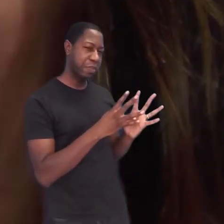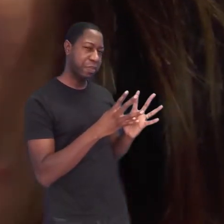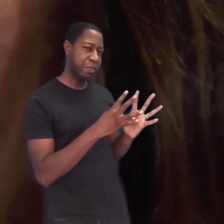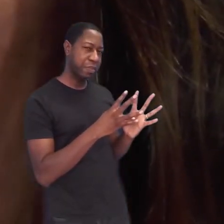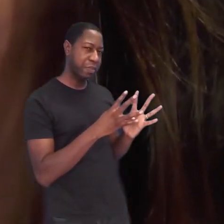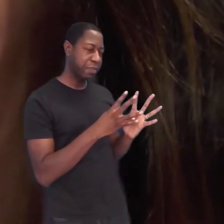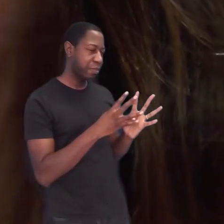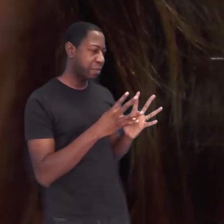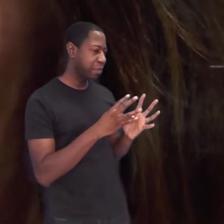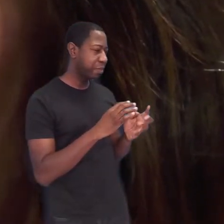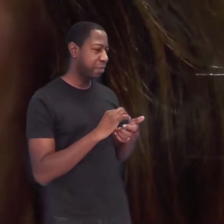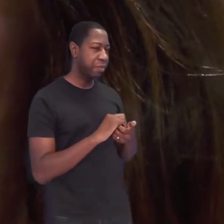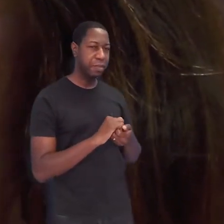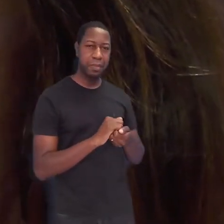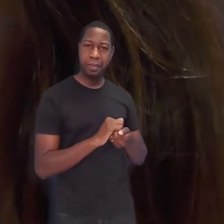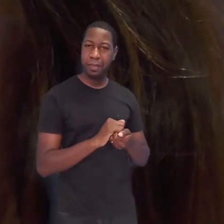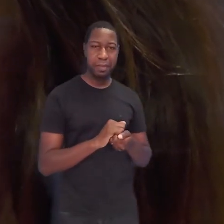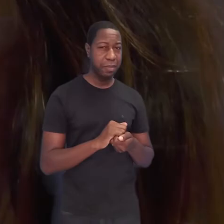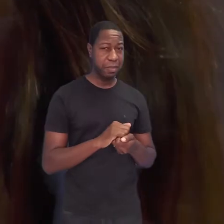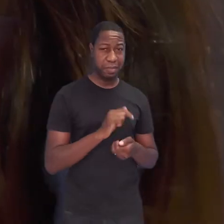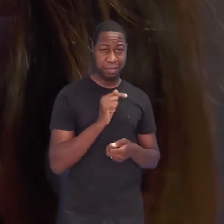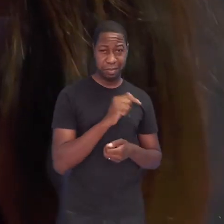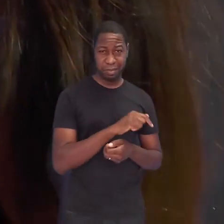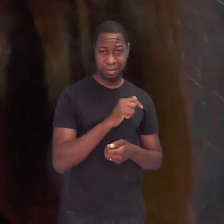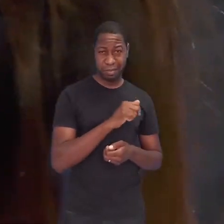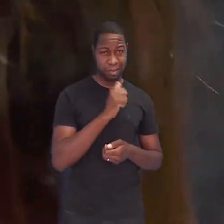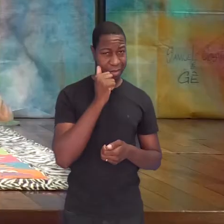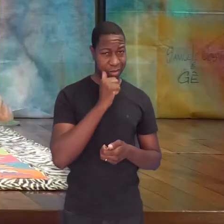Mas a menina não dizia nada.